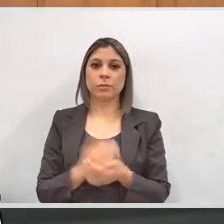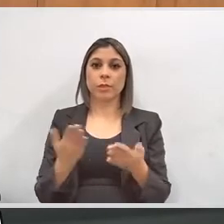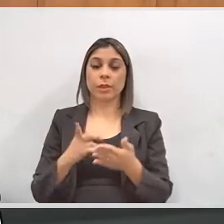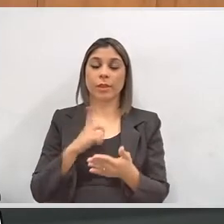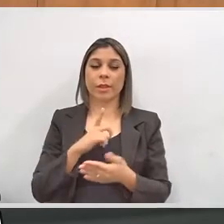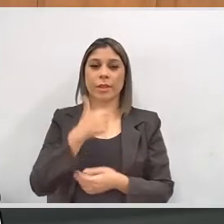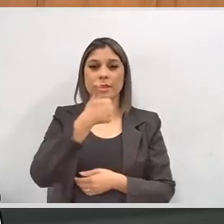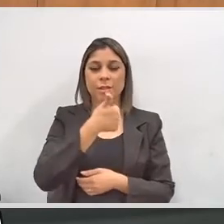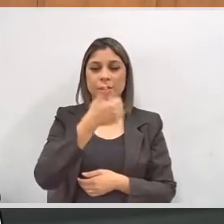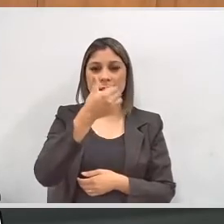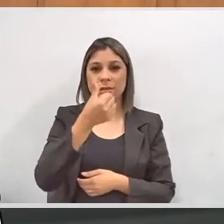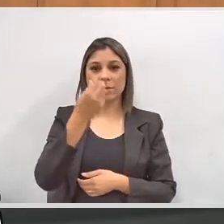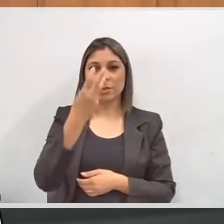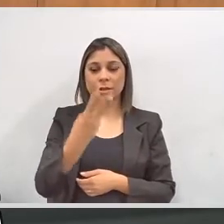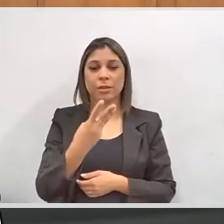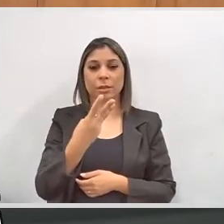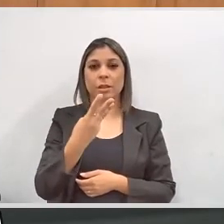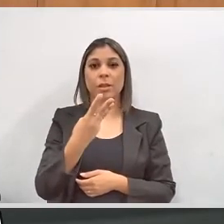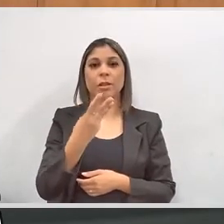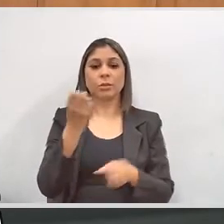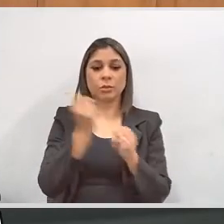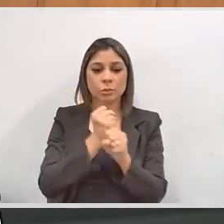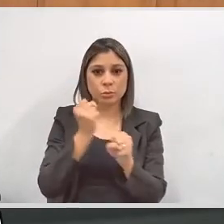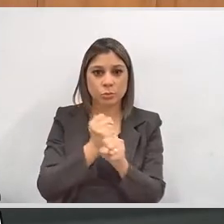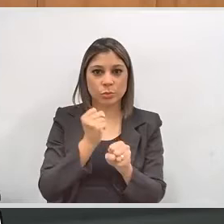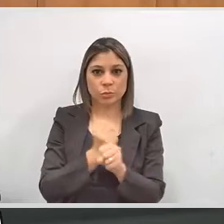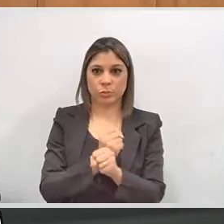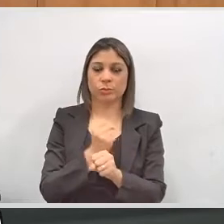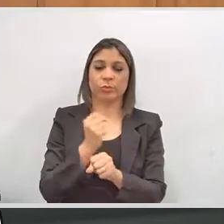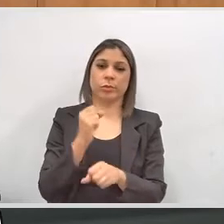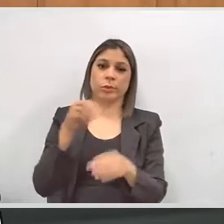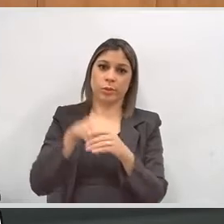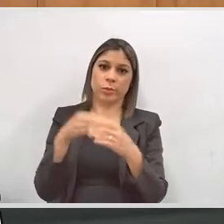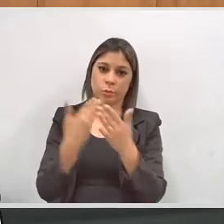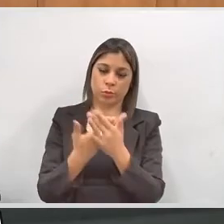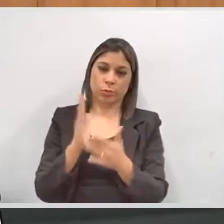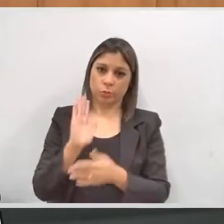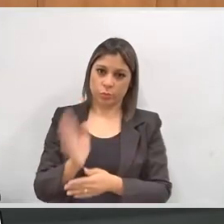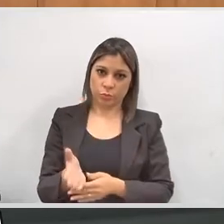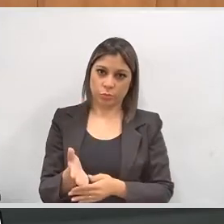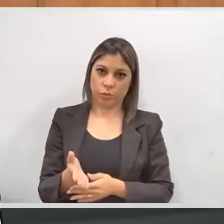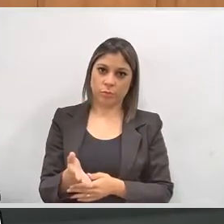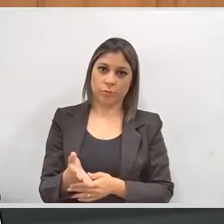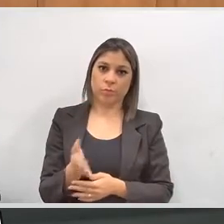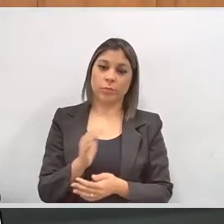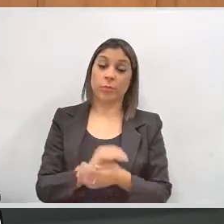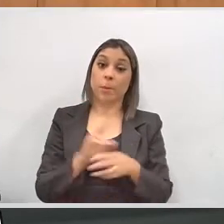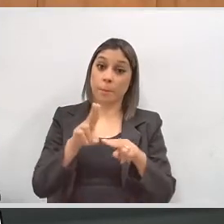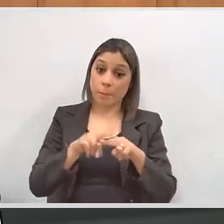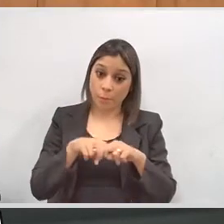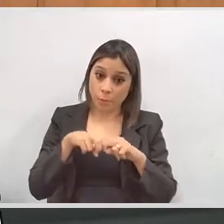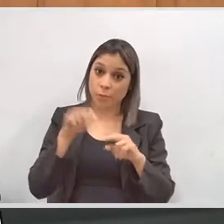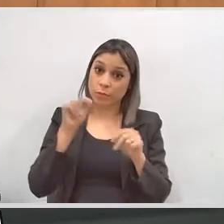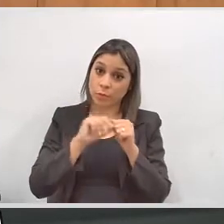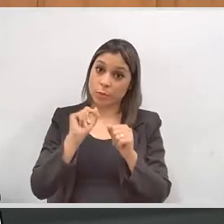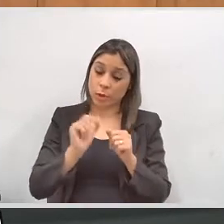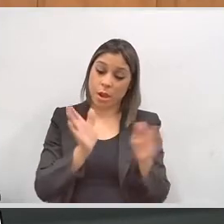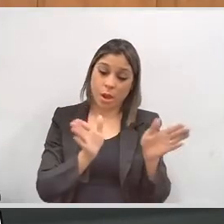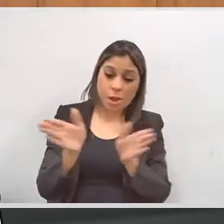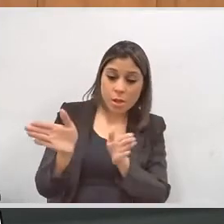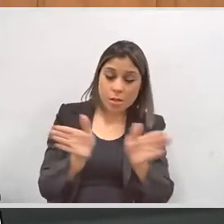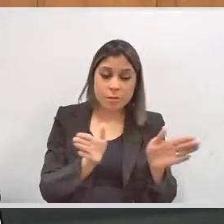número de obras, 163 números de obras nas escolas, só com relação à